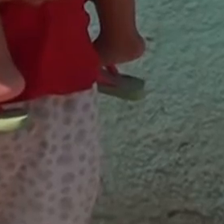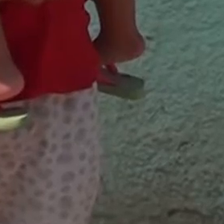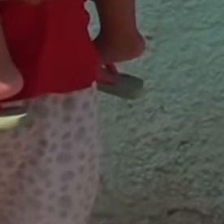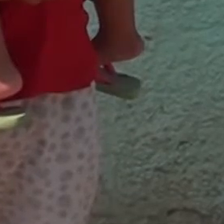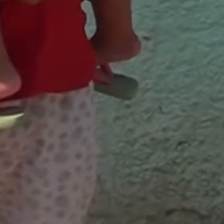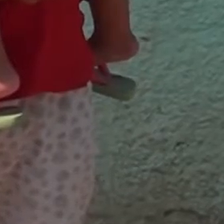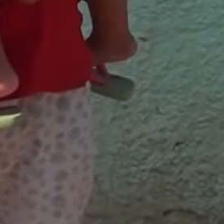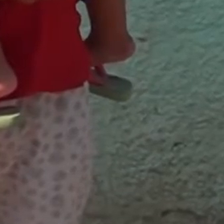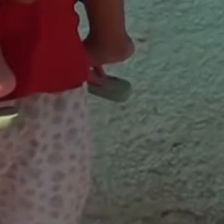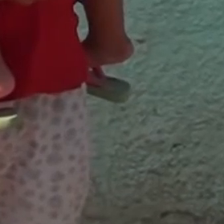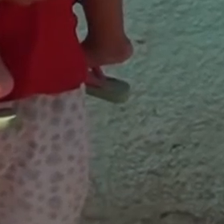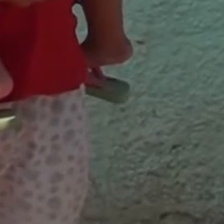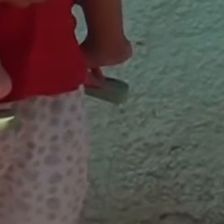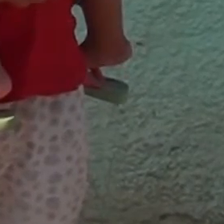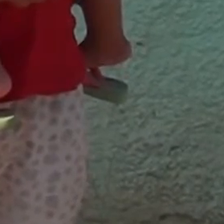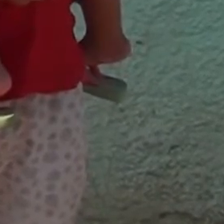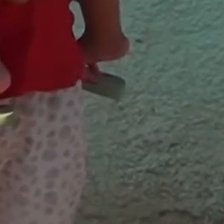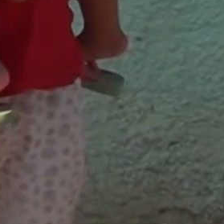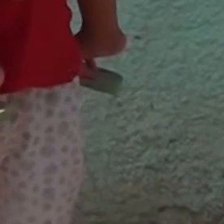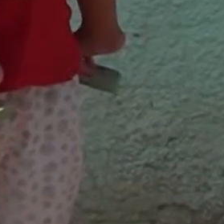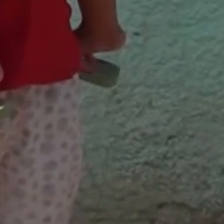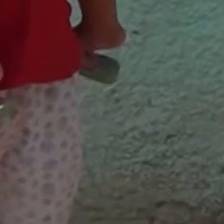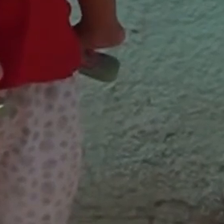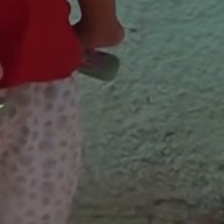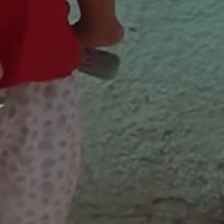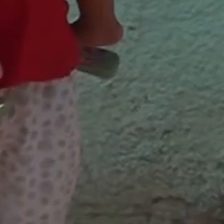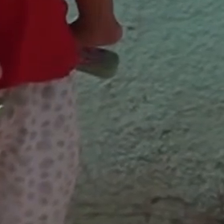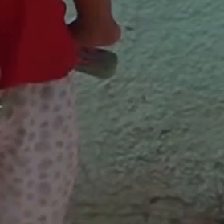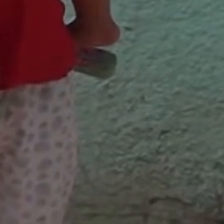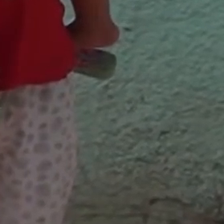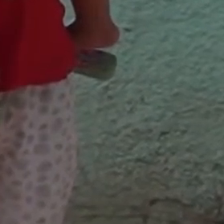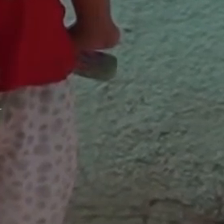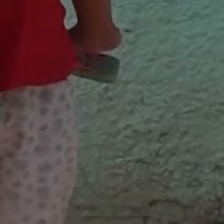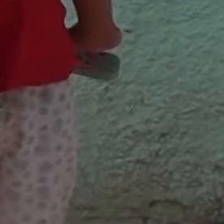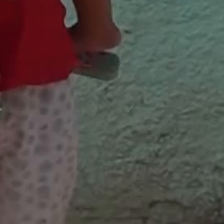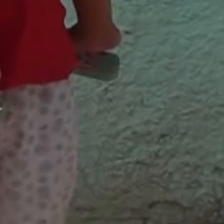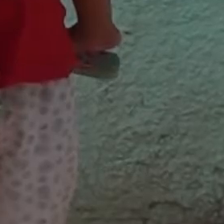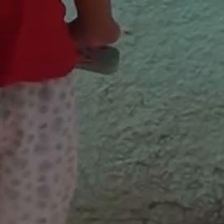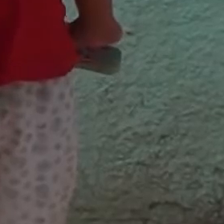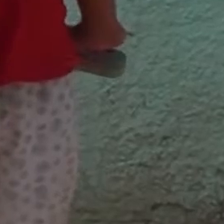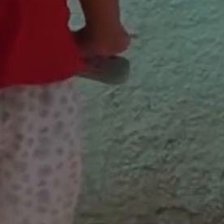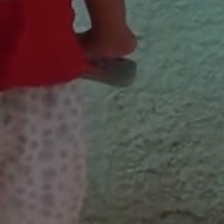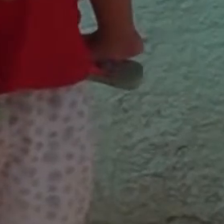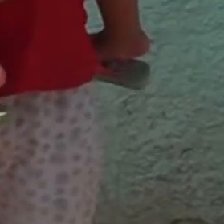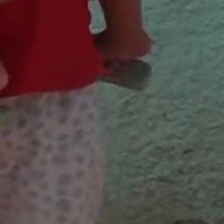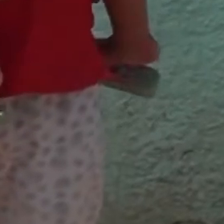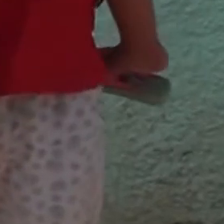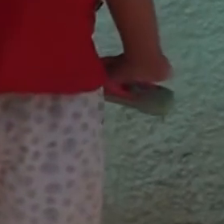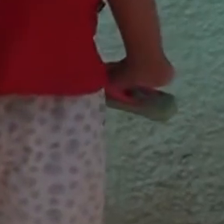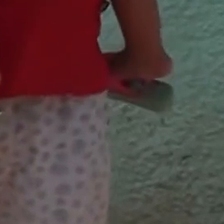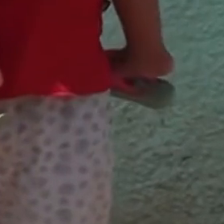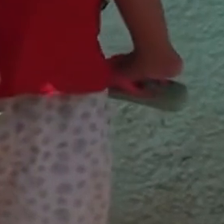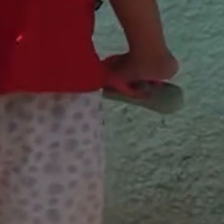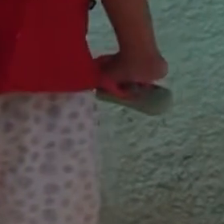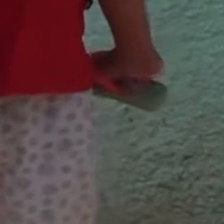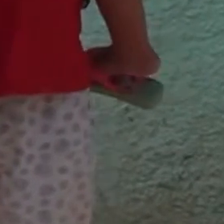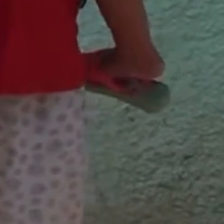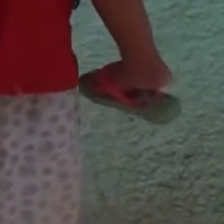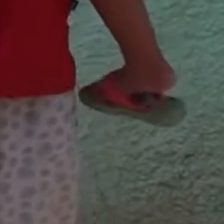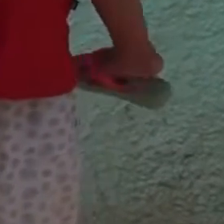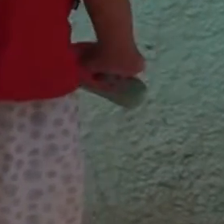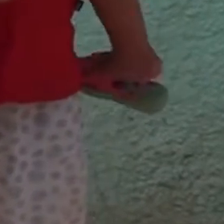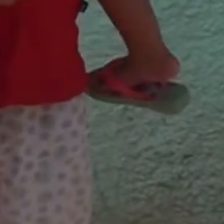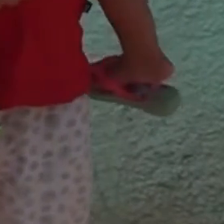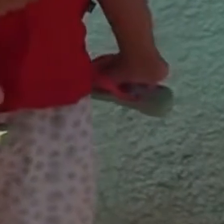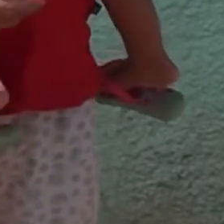Toda semana da gravidez, no nascimento, que a gente precisava, a gente chamava, a Alexandra ia, o Davidson ia